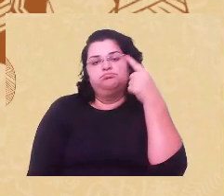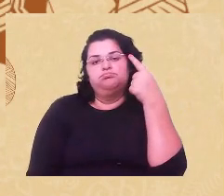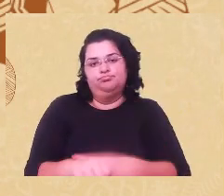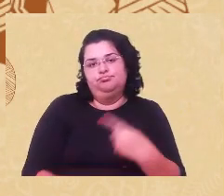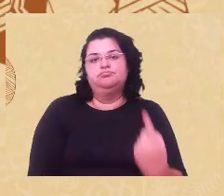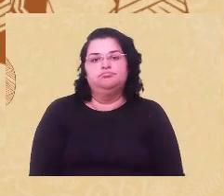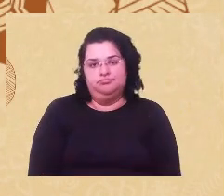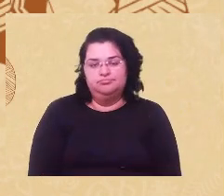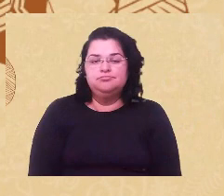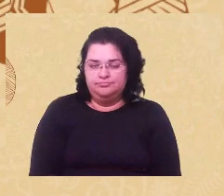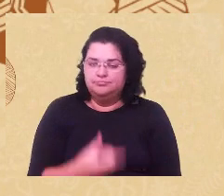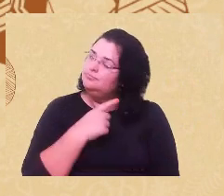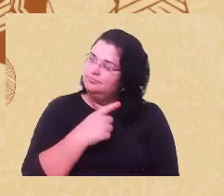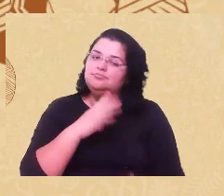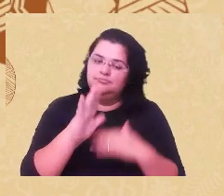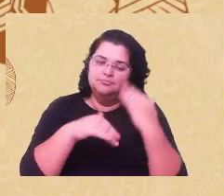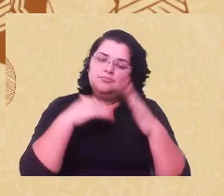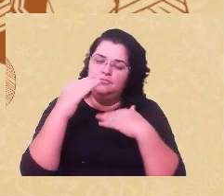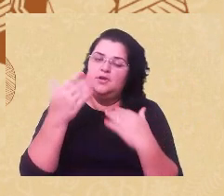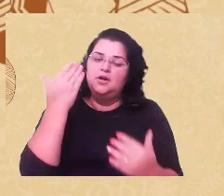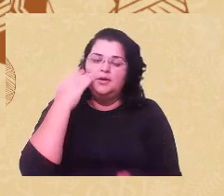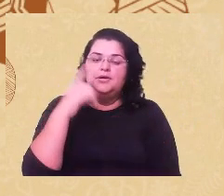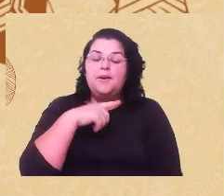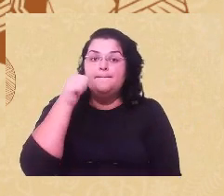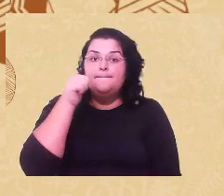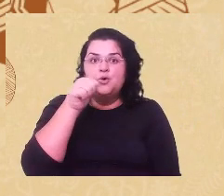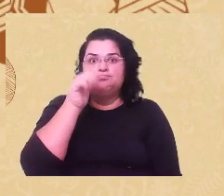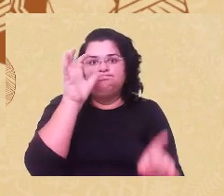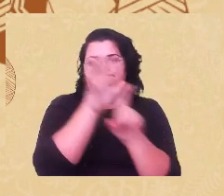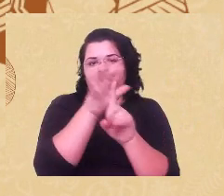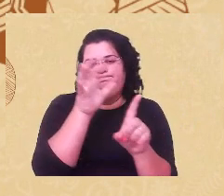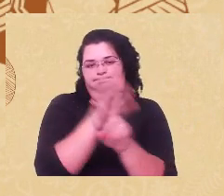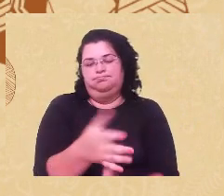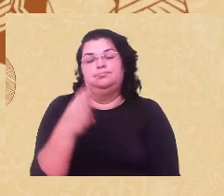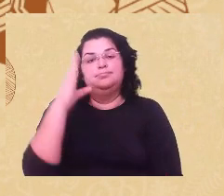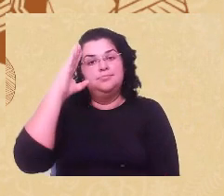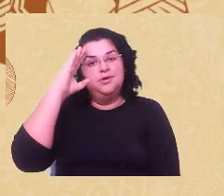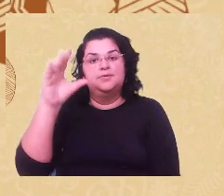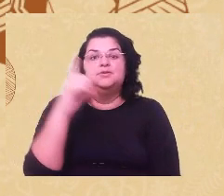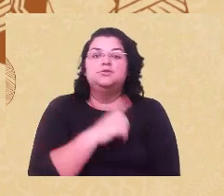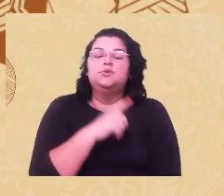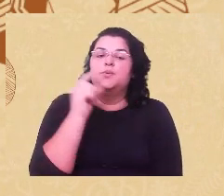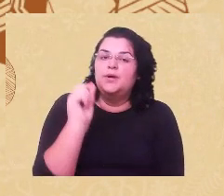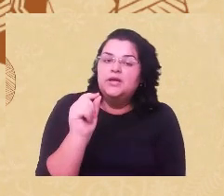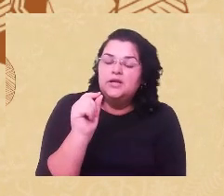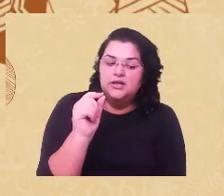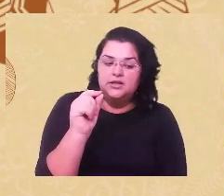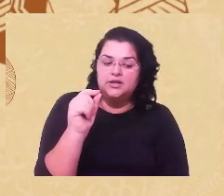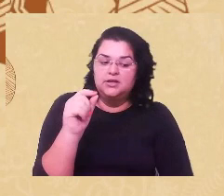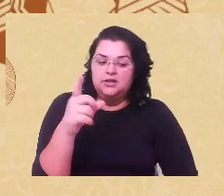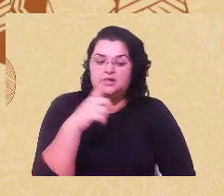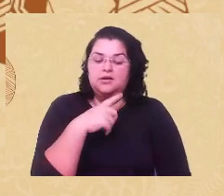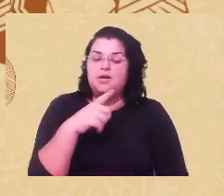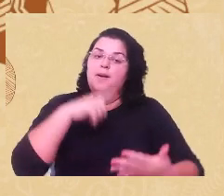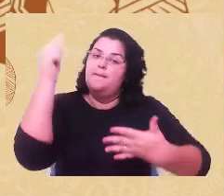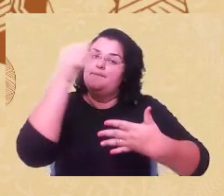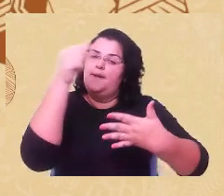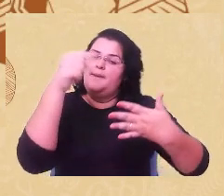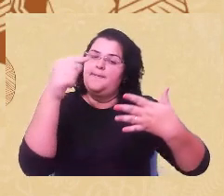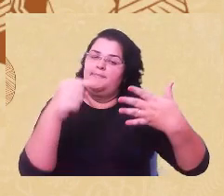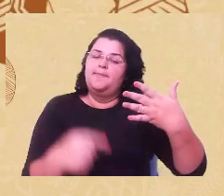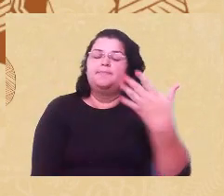de funcionamento do que se entende como feminino, e principalmente, ele estabelece que essas premissas são pautadas numa experiência branca.